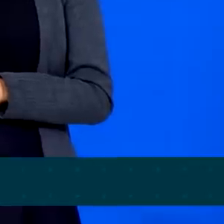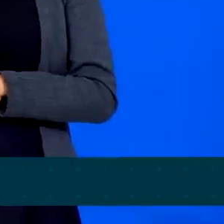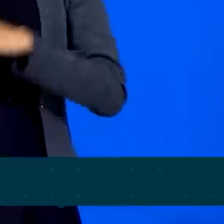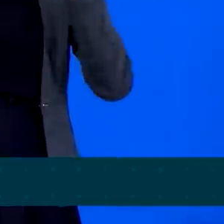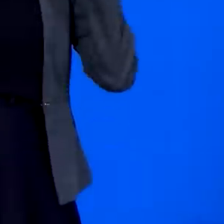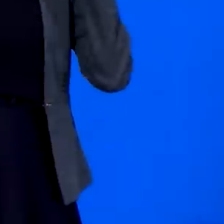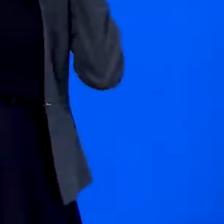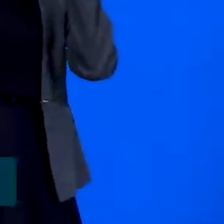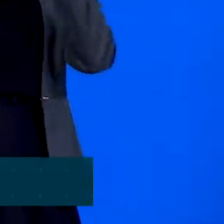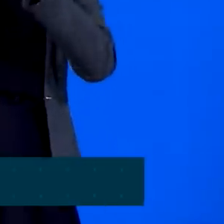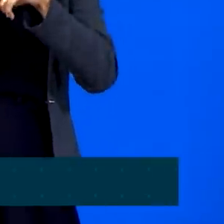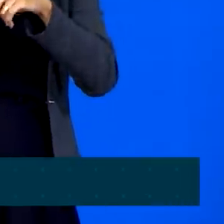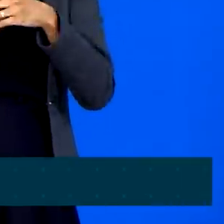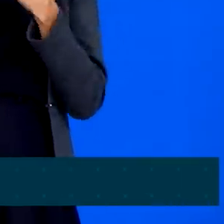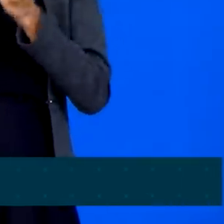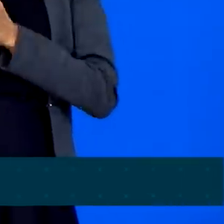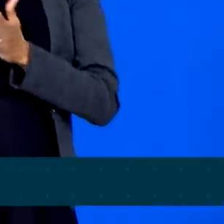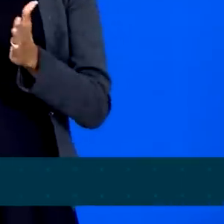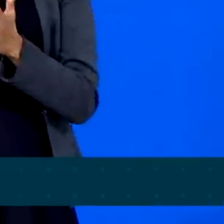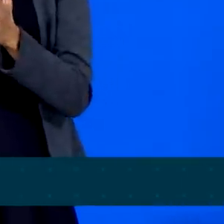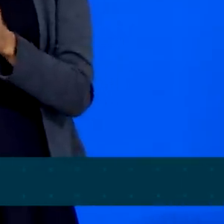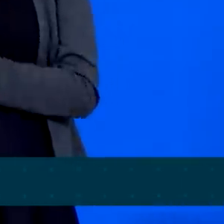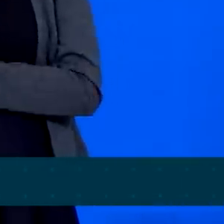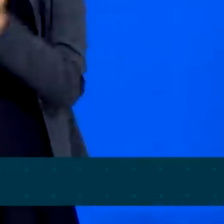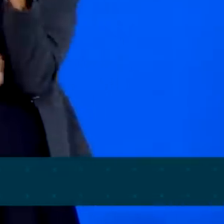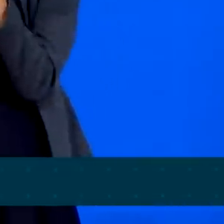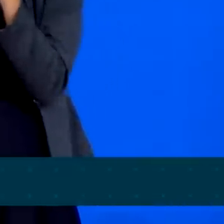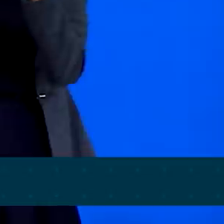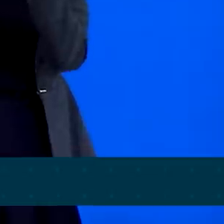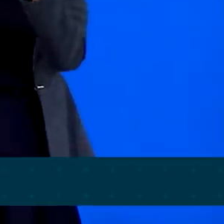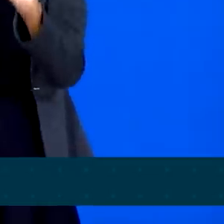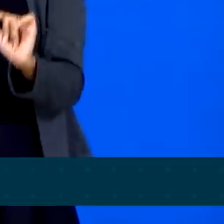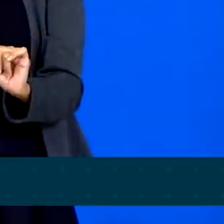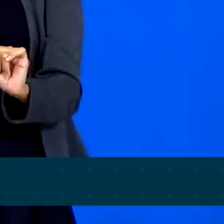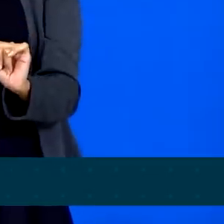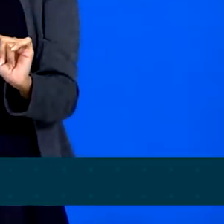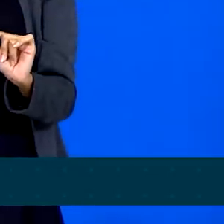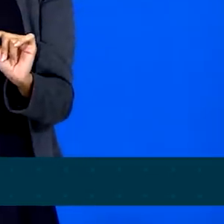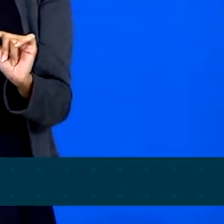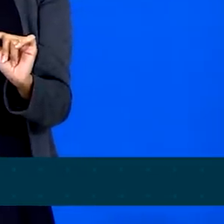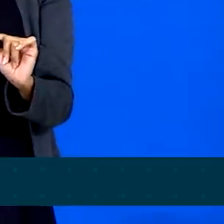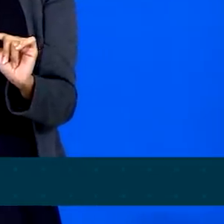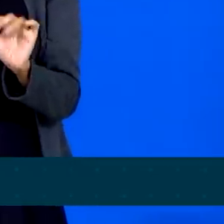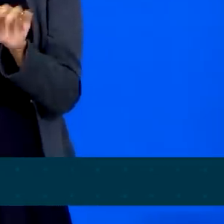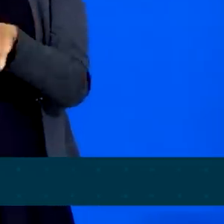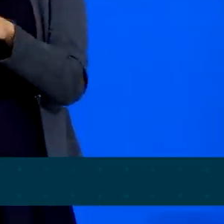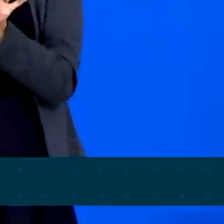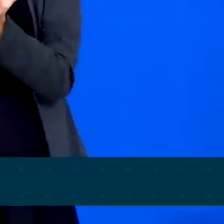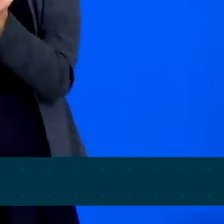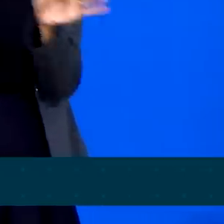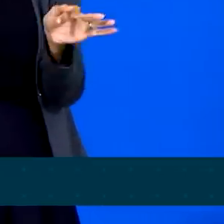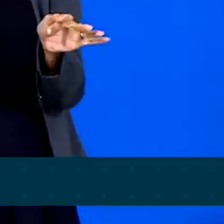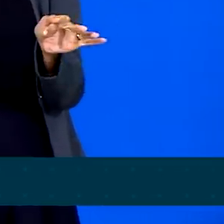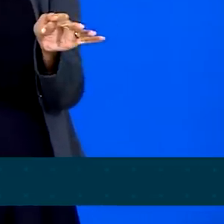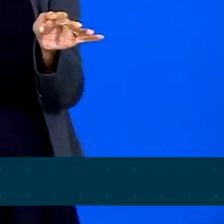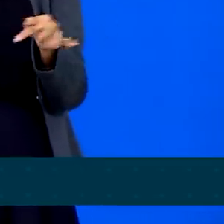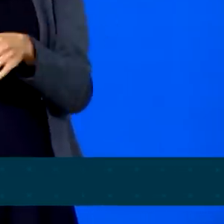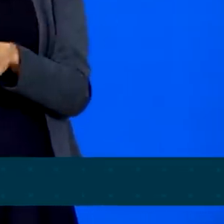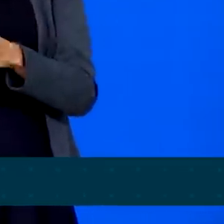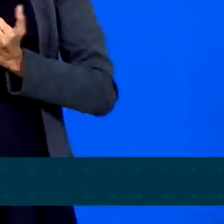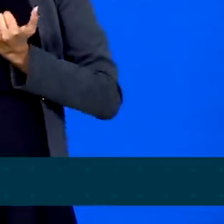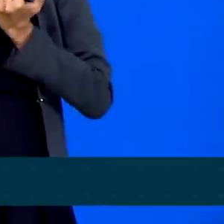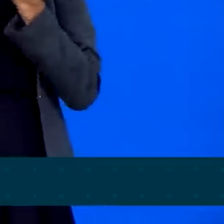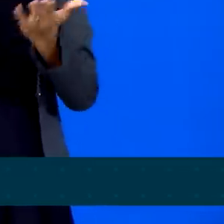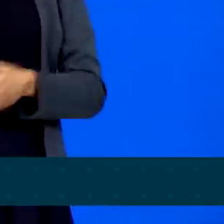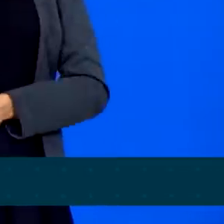simplificação, de fazer a desburocratização, de reduzir, de trazer a cidadania